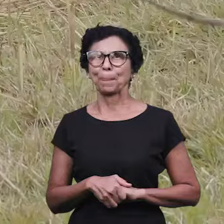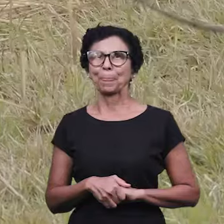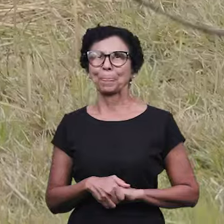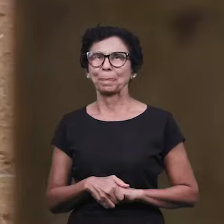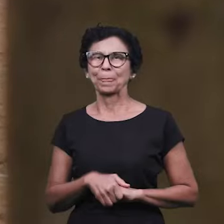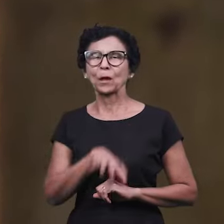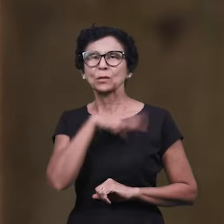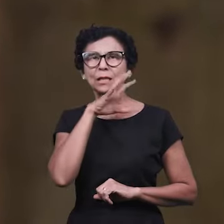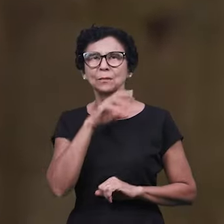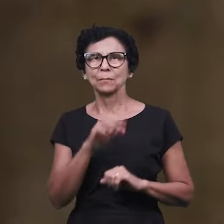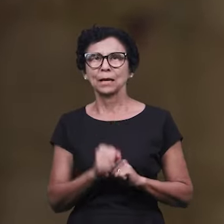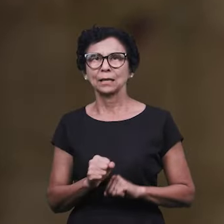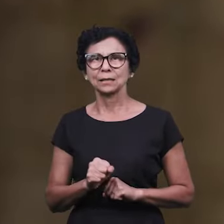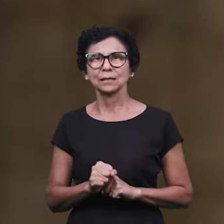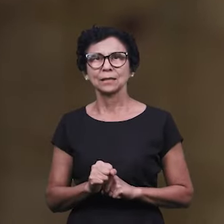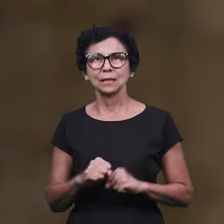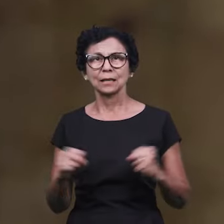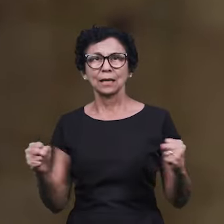saudável.